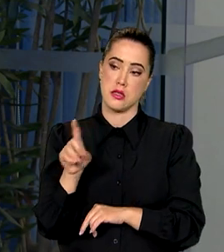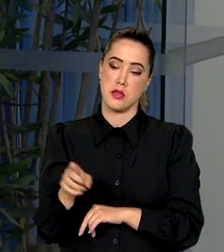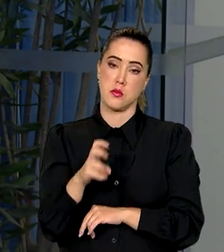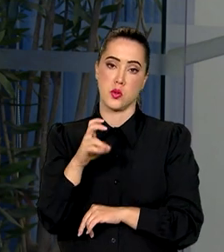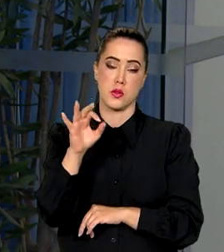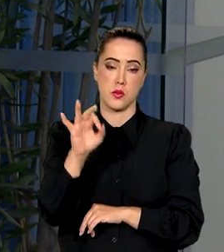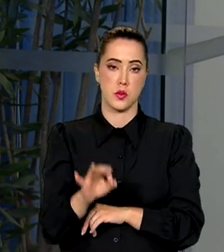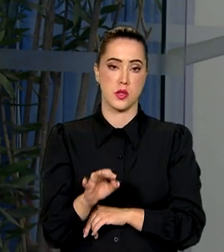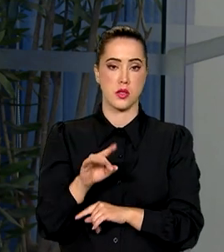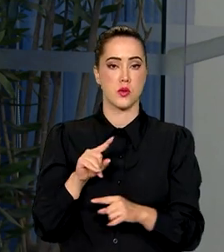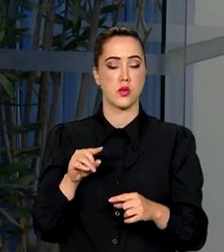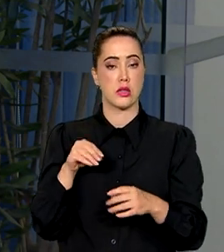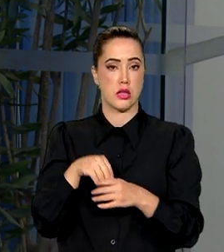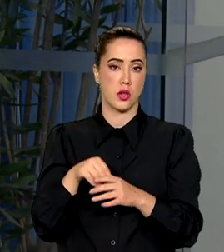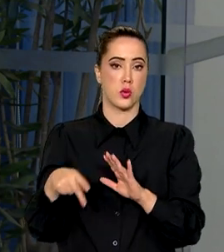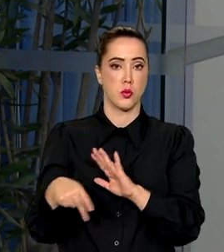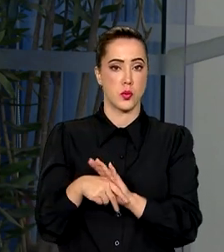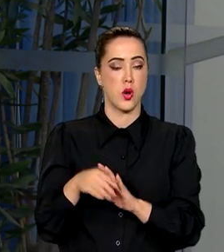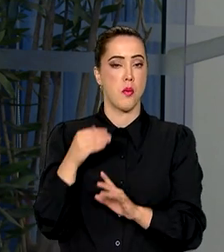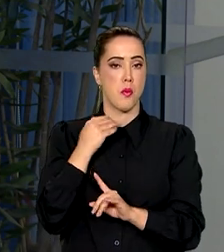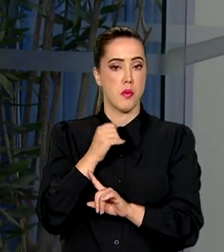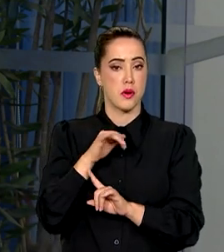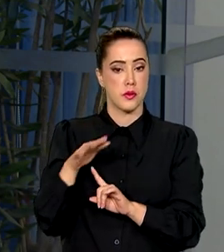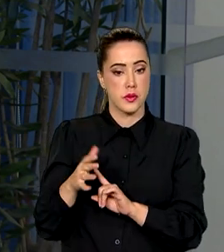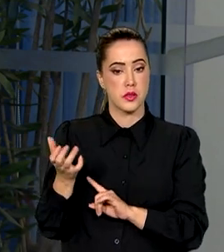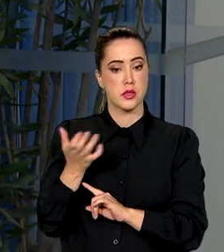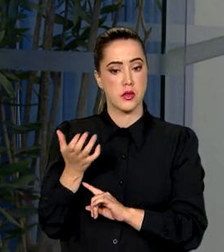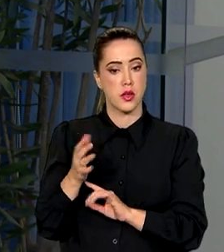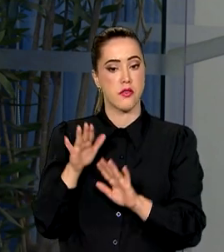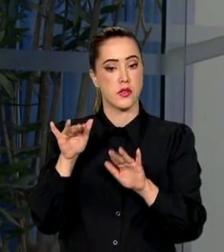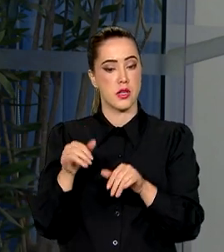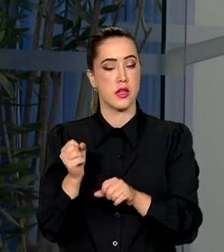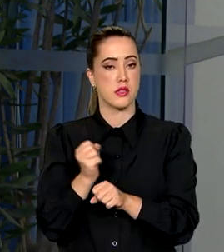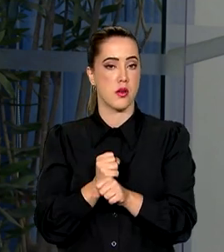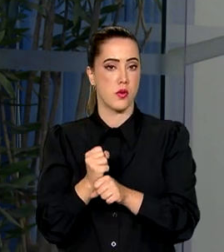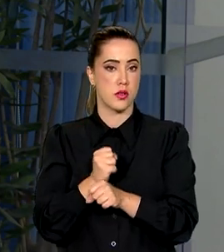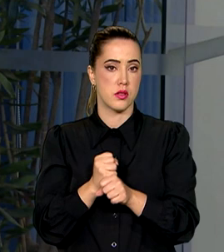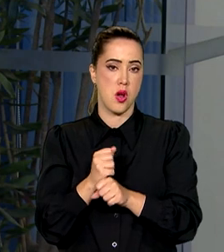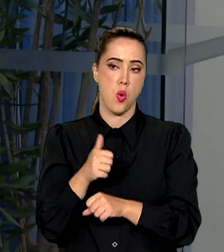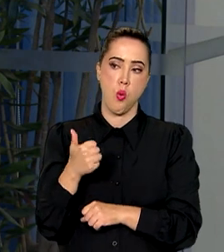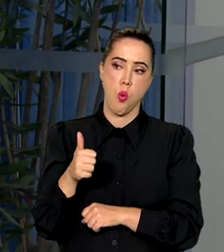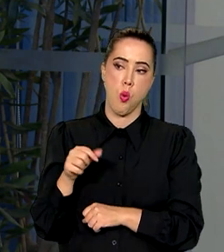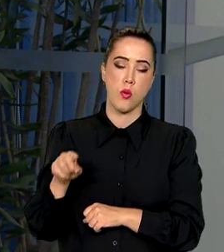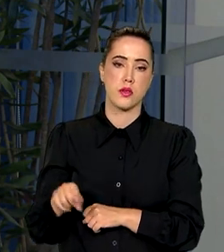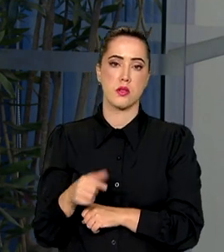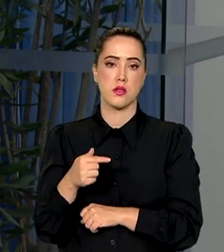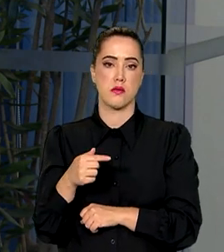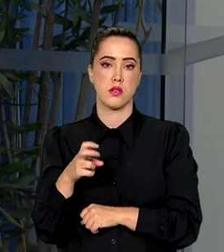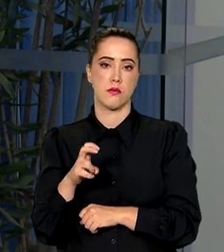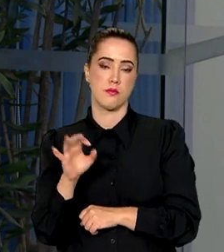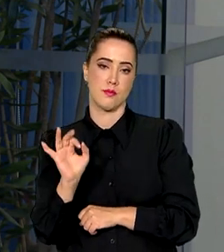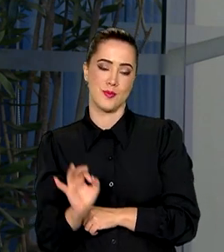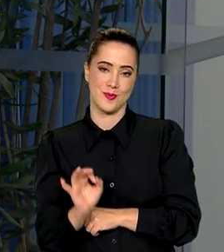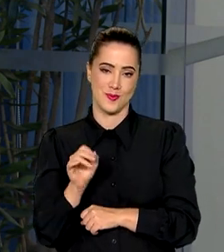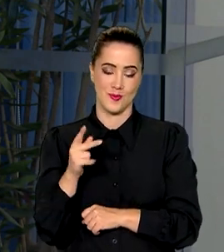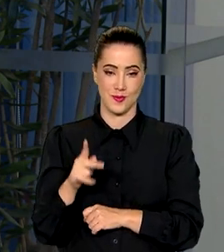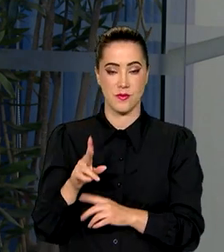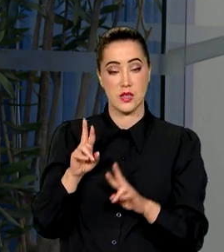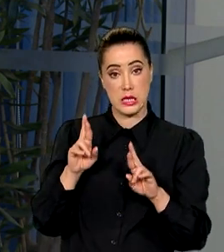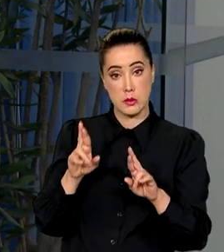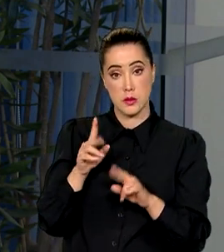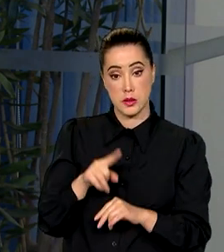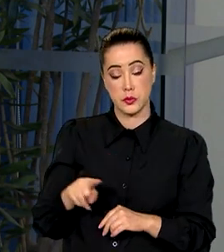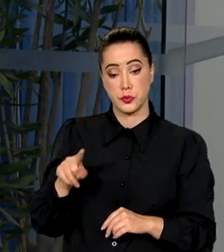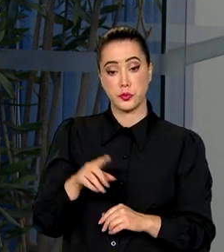dentro, então, do que o próprio Banco Central sinalizou, terminar o ano com uma Selic em 11,75%. Essa, é a